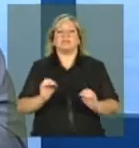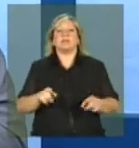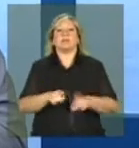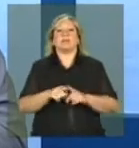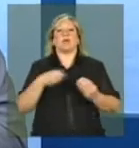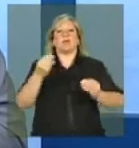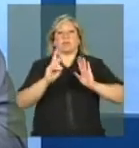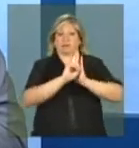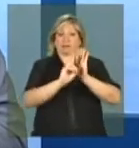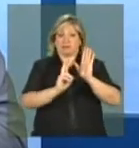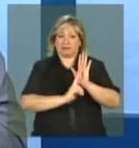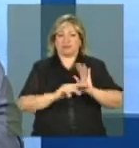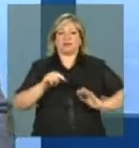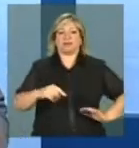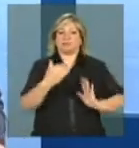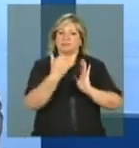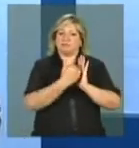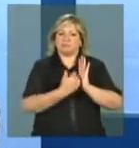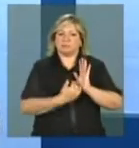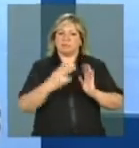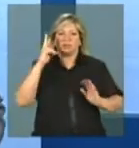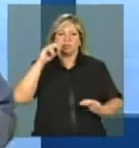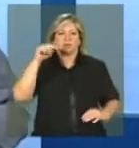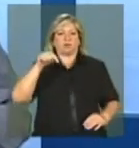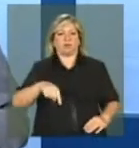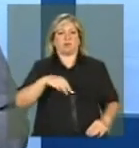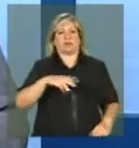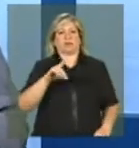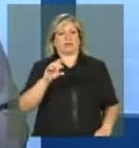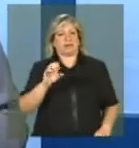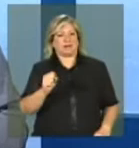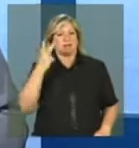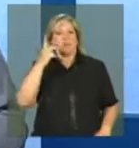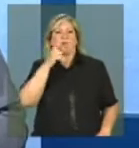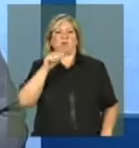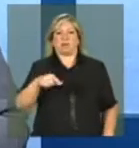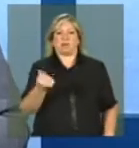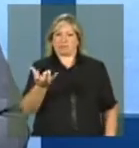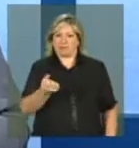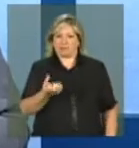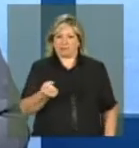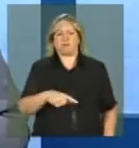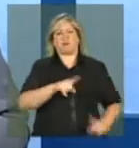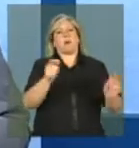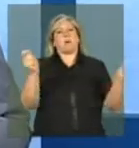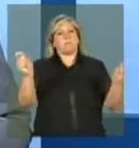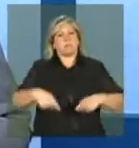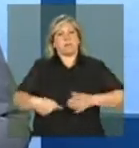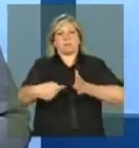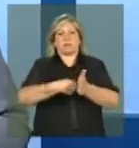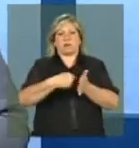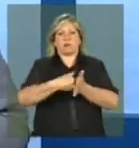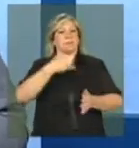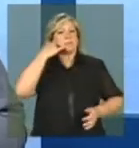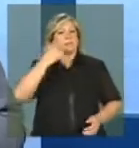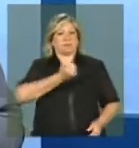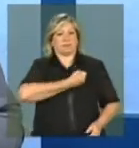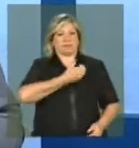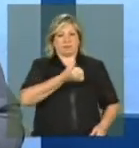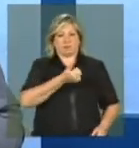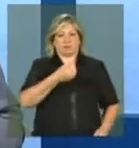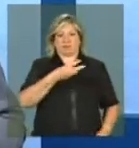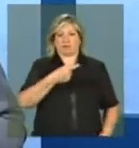Família do Ministério do Desenvolvimento Social e Combate à Fome. Participe conosco enviando perguntas ou sugestões pelos telefones